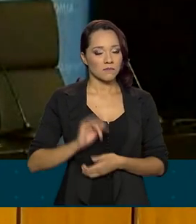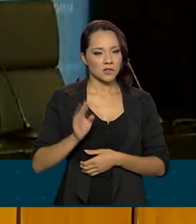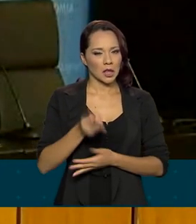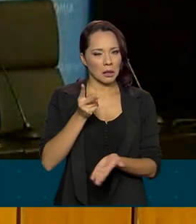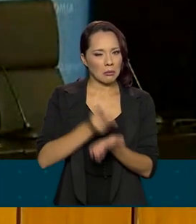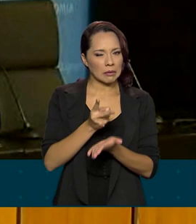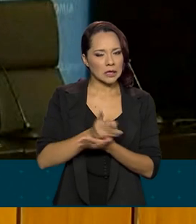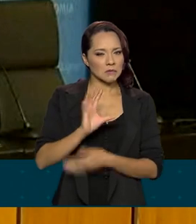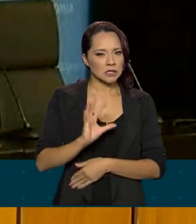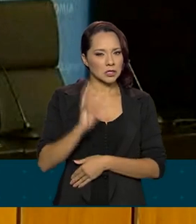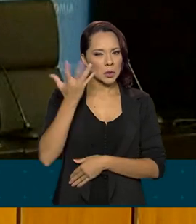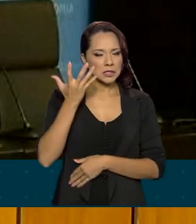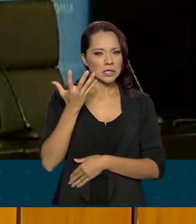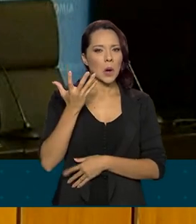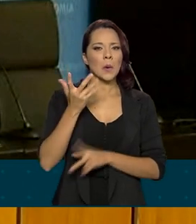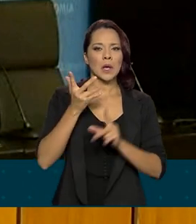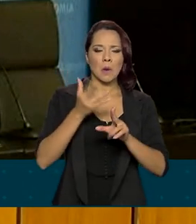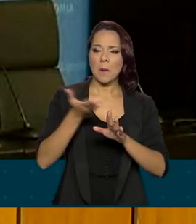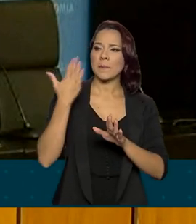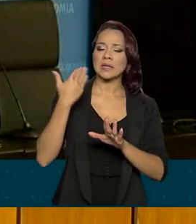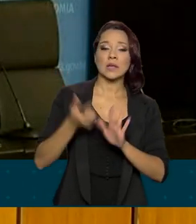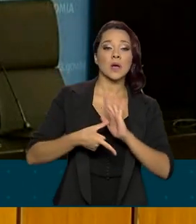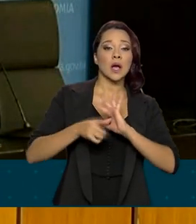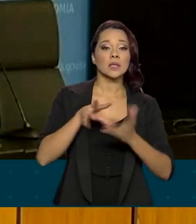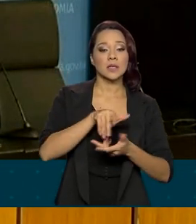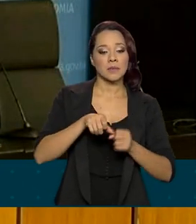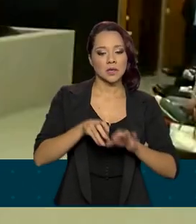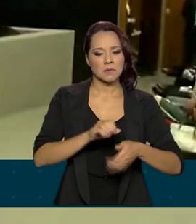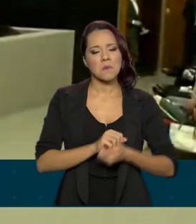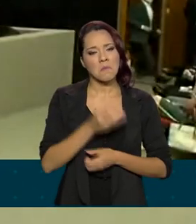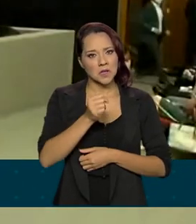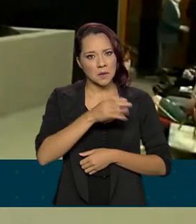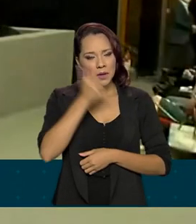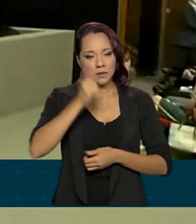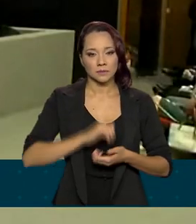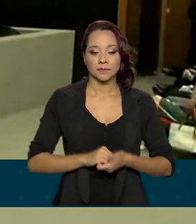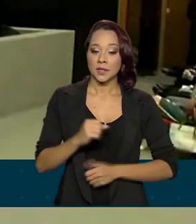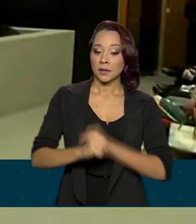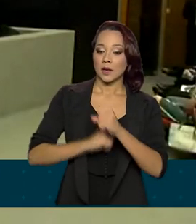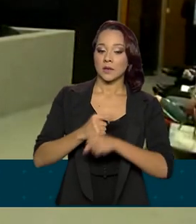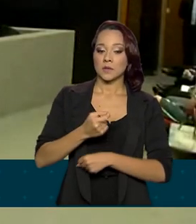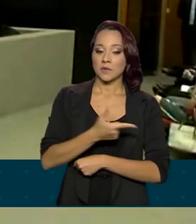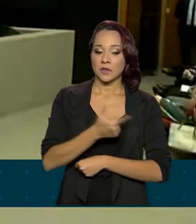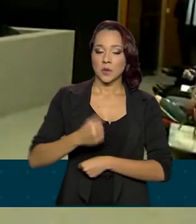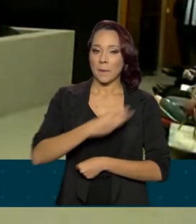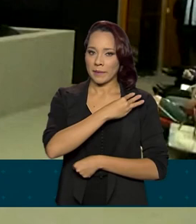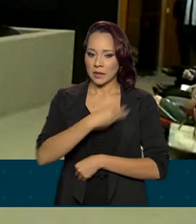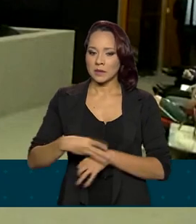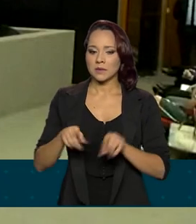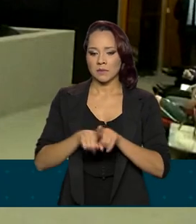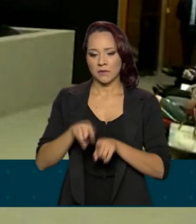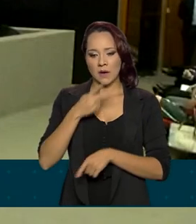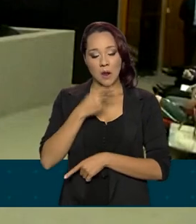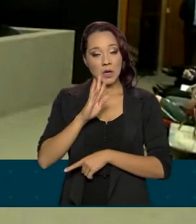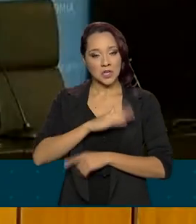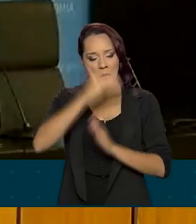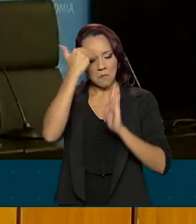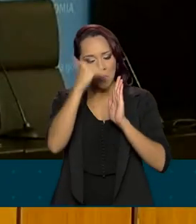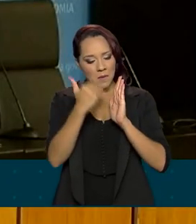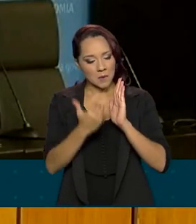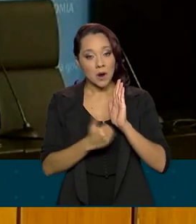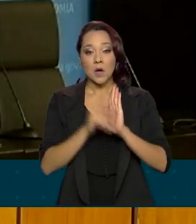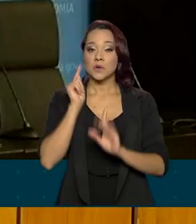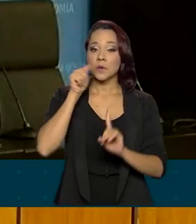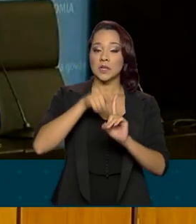mesma situação fiscal que estávamos antes. Aliás, eu diria melhor. Em 2021, o ministro também disse ter cumprido com